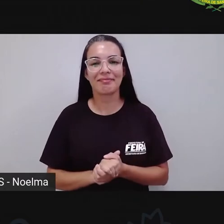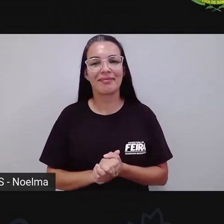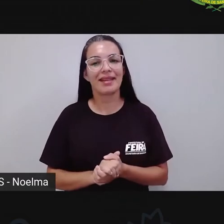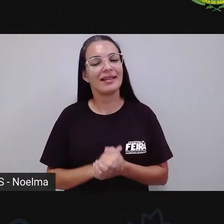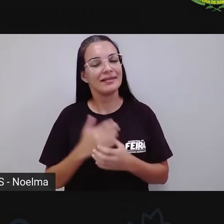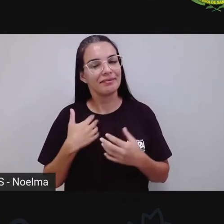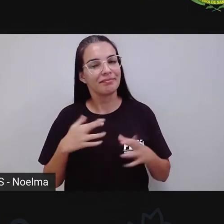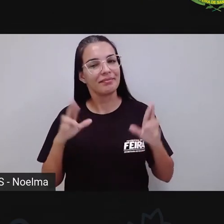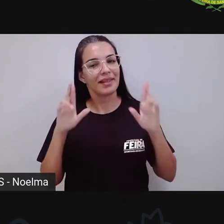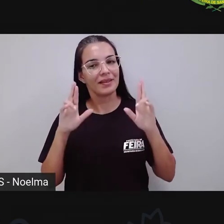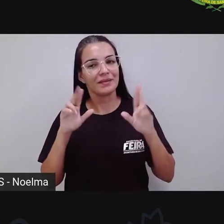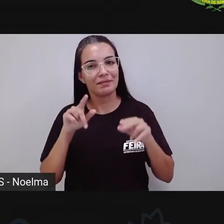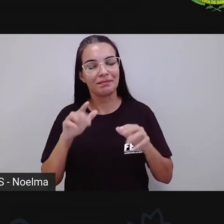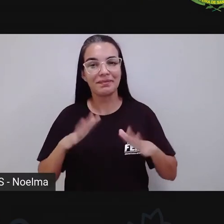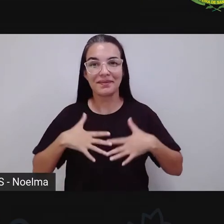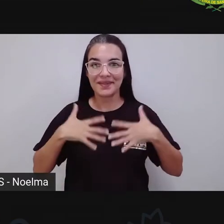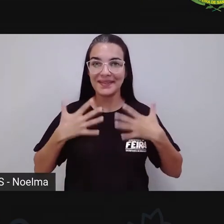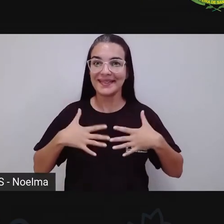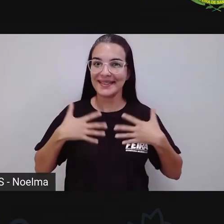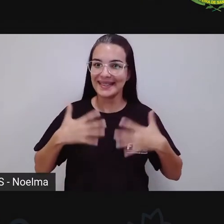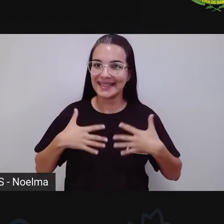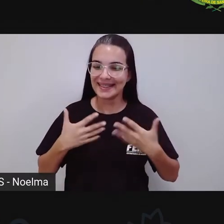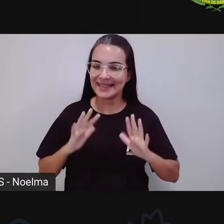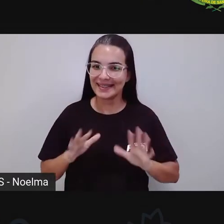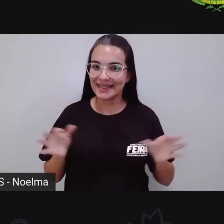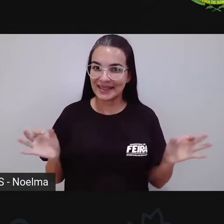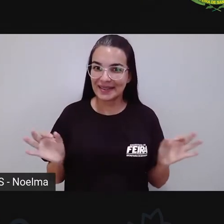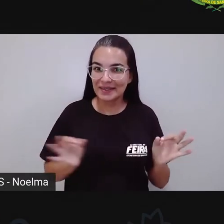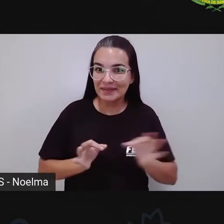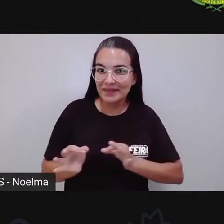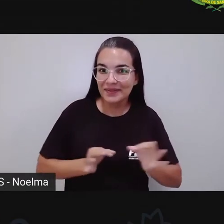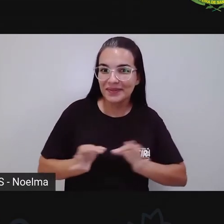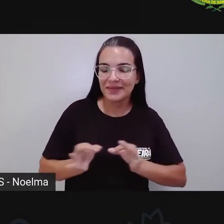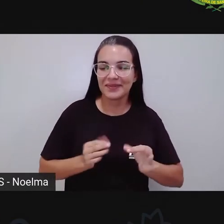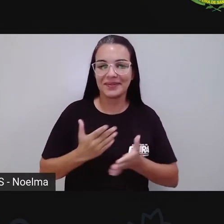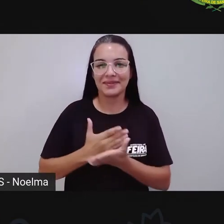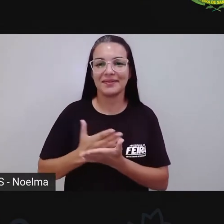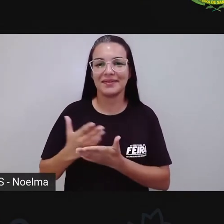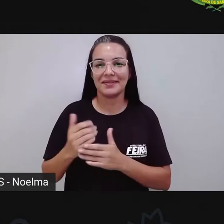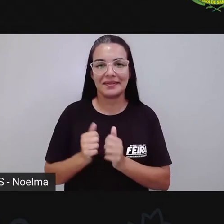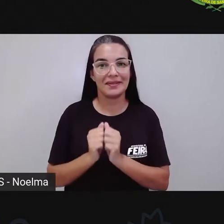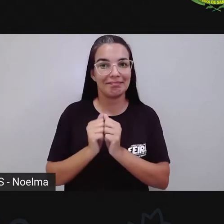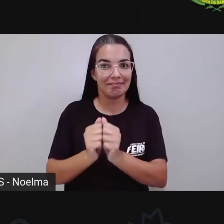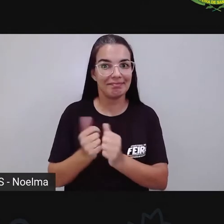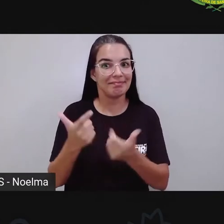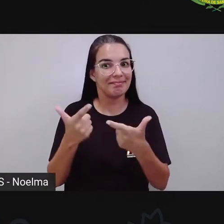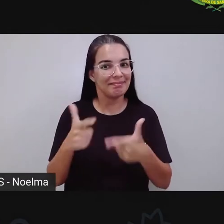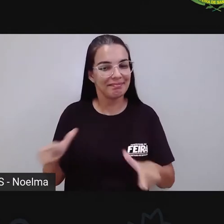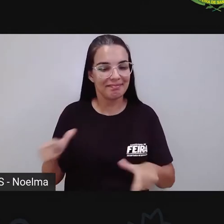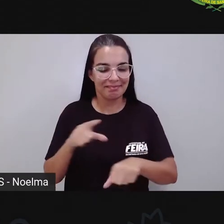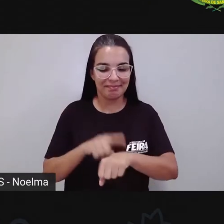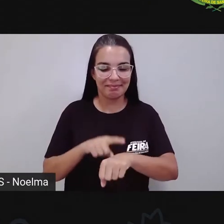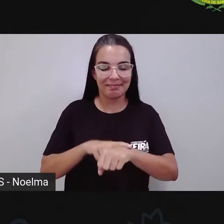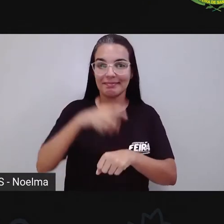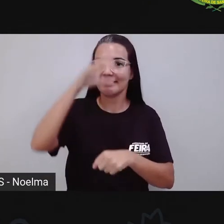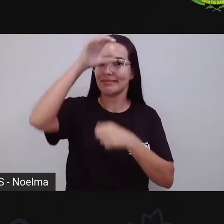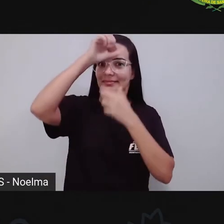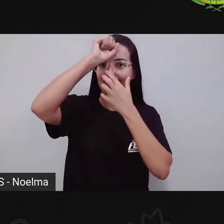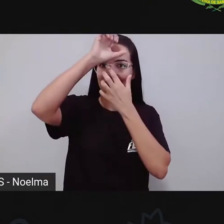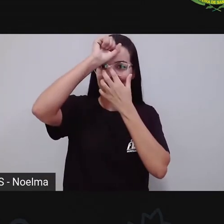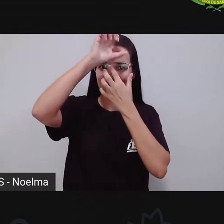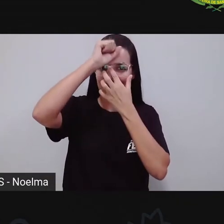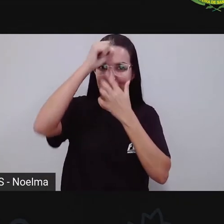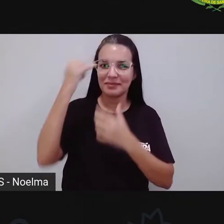Eu espero que você esteja aí animado, preparado para começar um momento, mais um momento de aprendizado muito